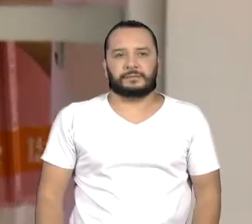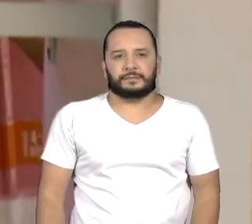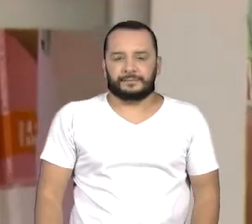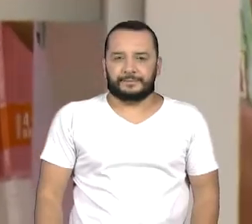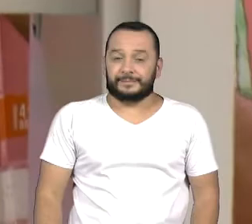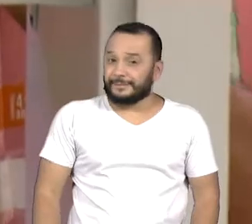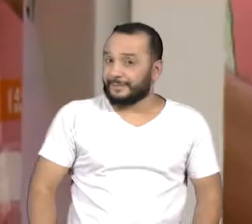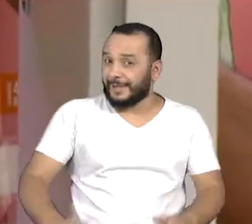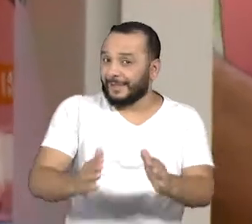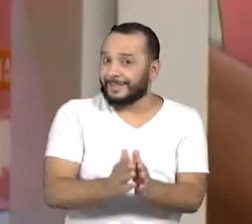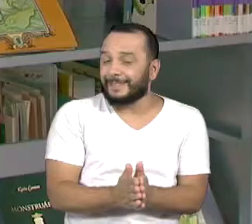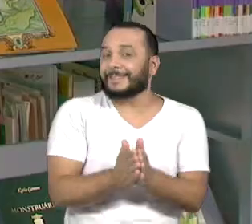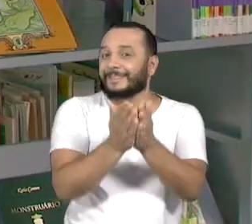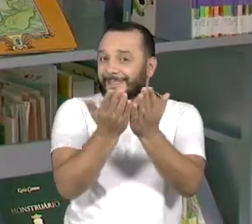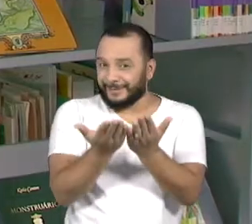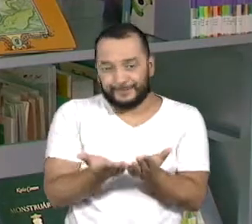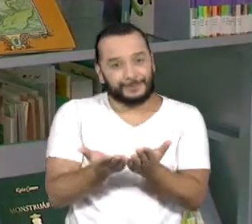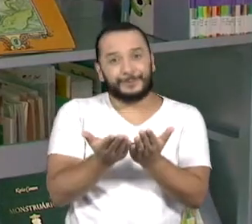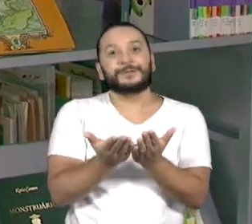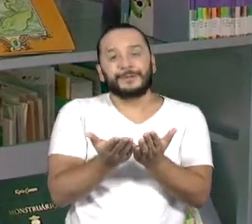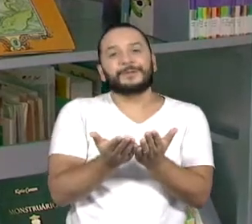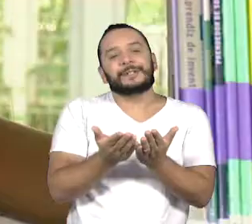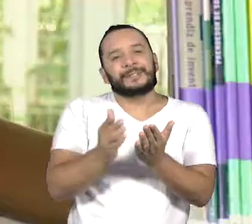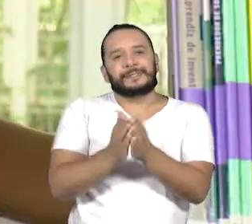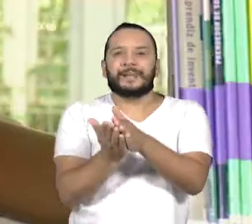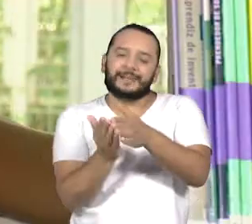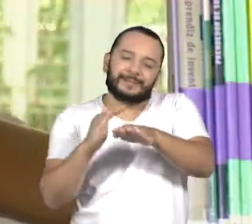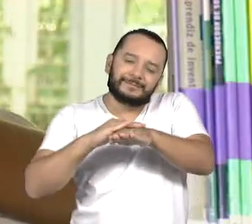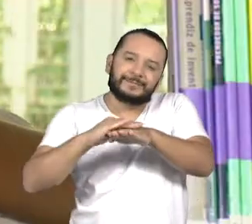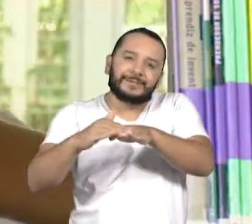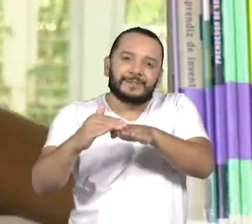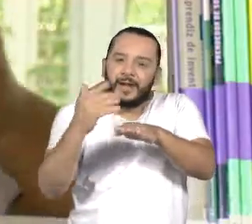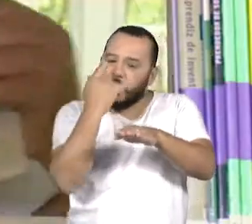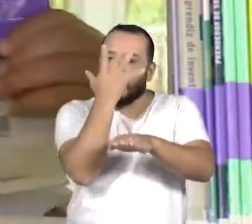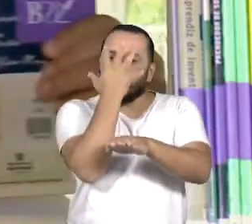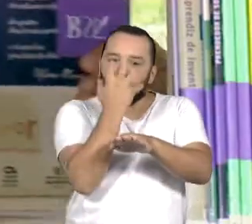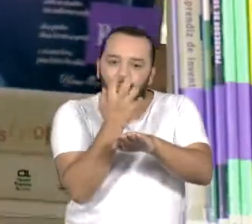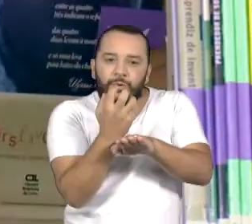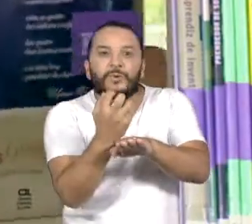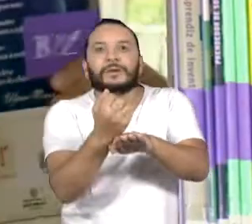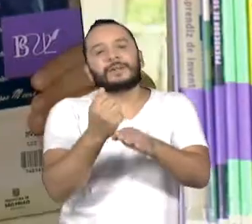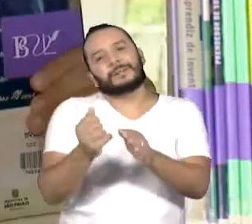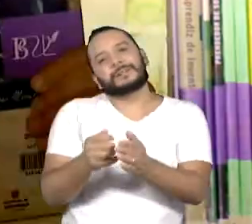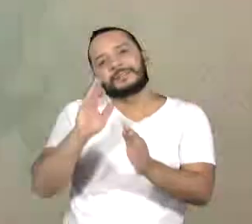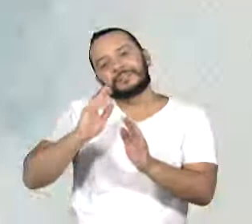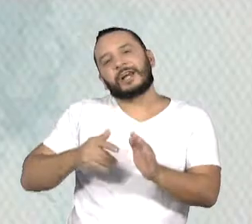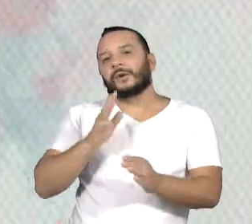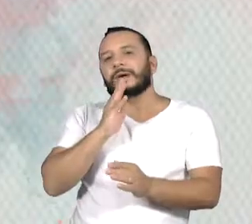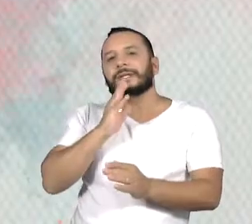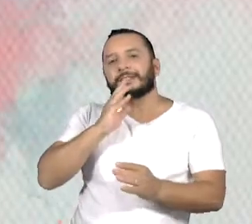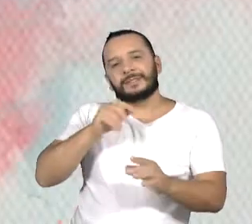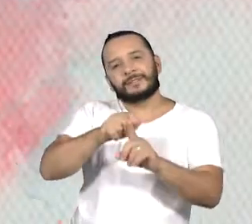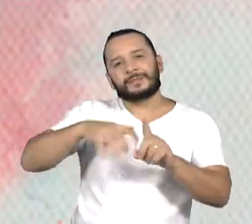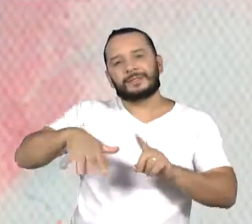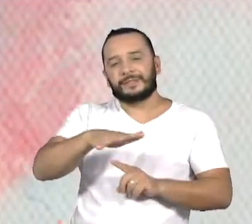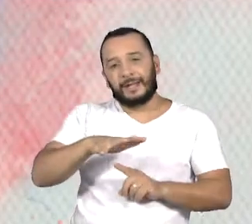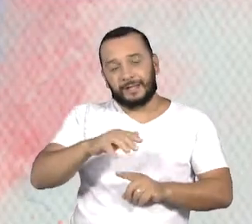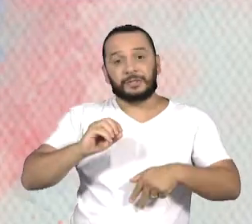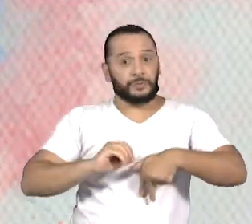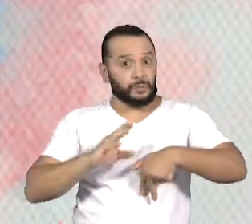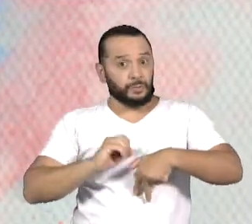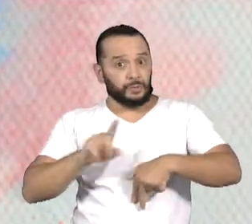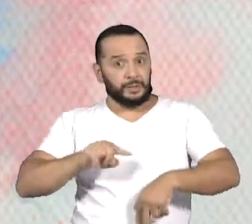Lugar de livros. Em cada capa, um convite para folhear o mundo. Realização TV